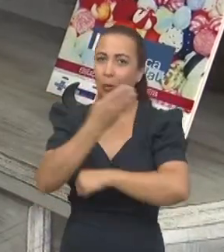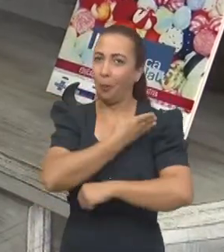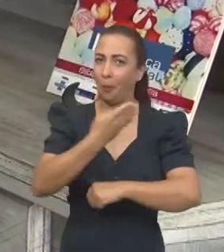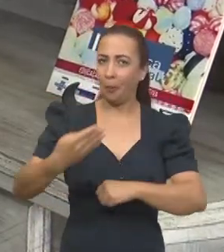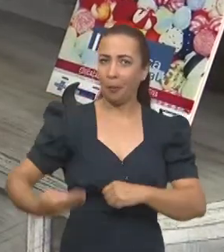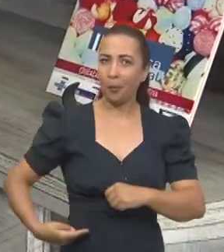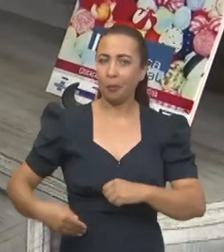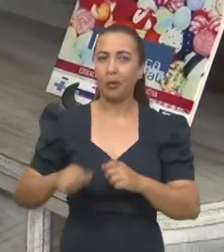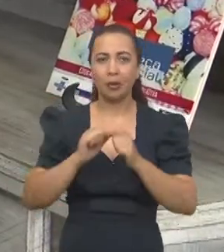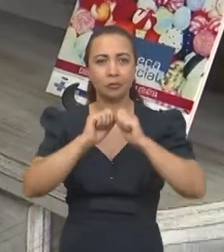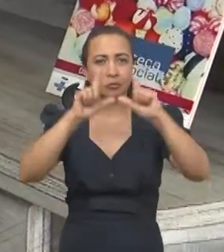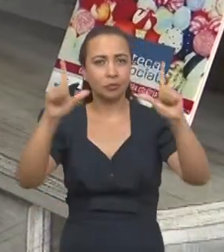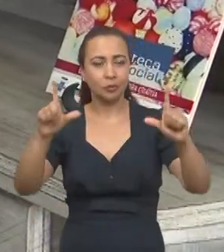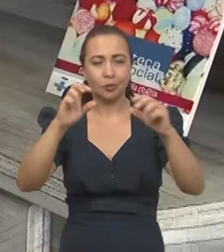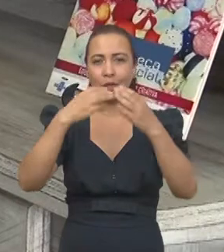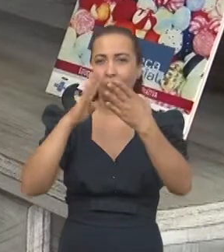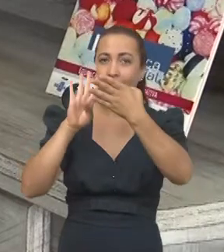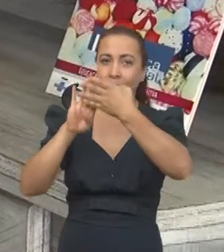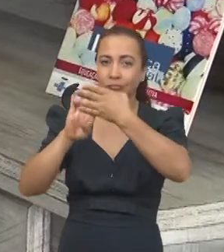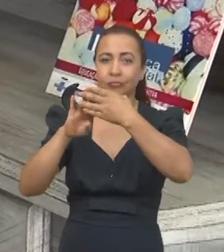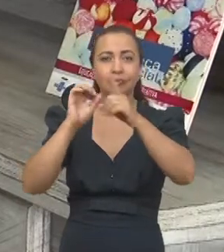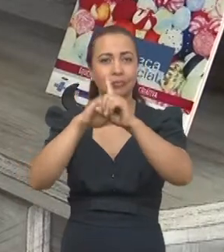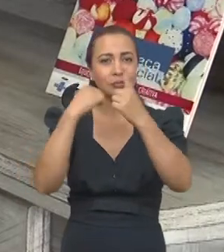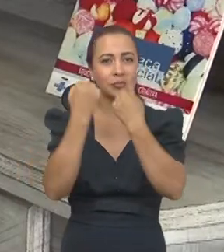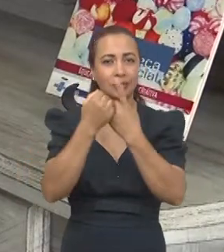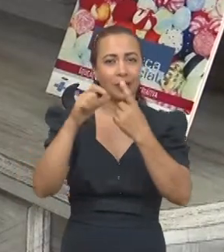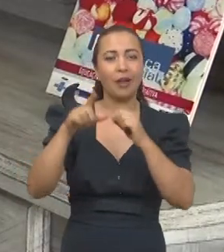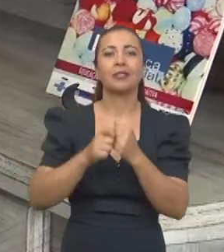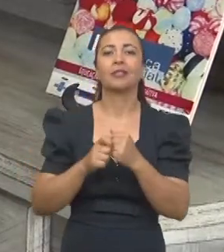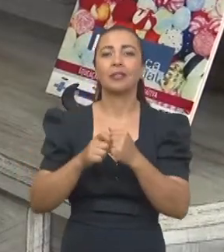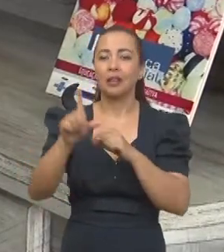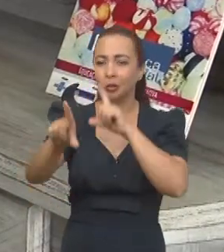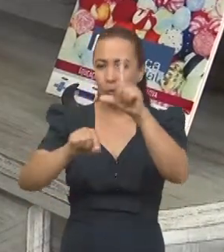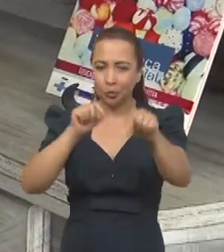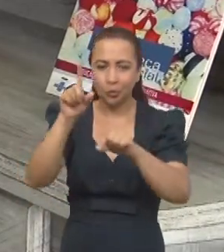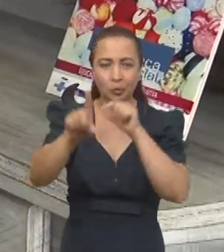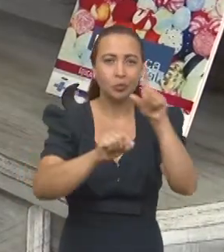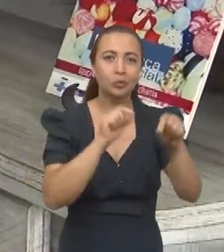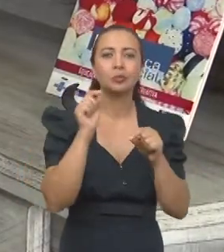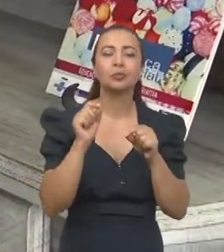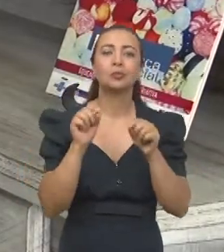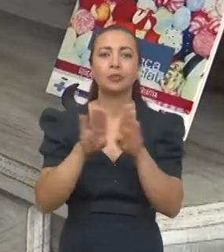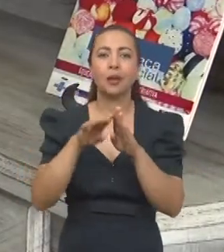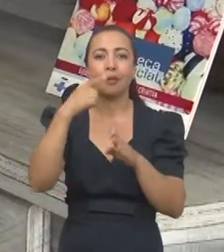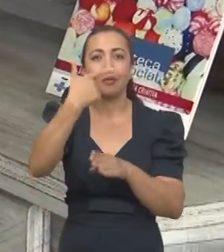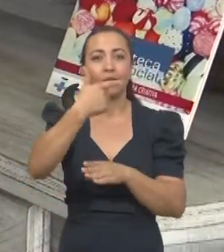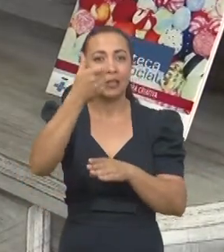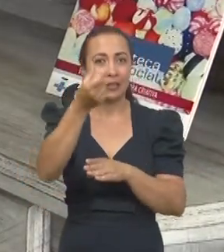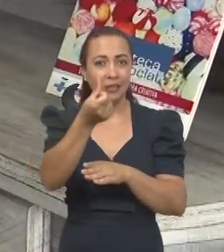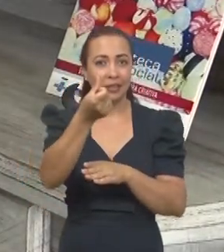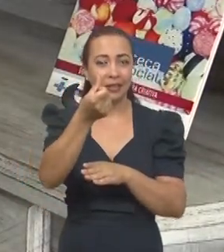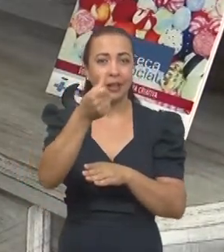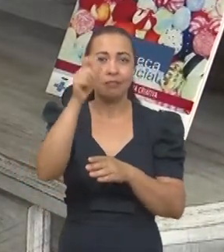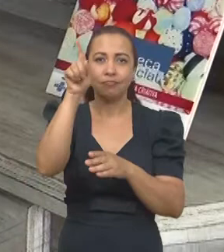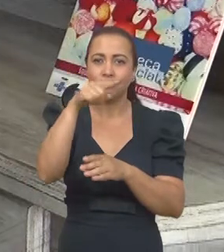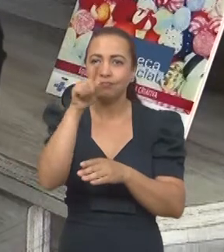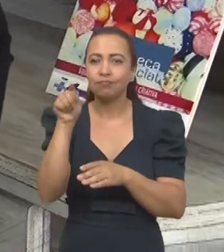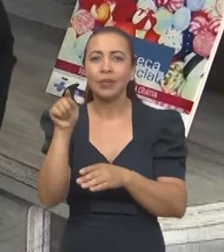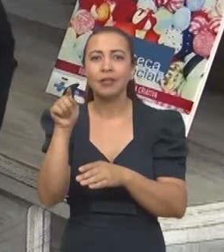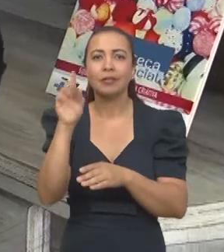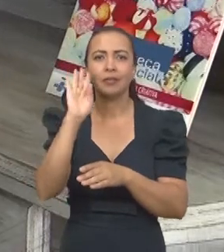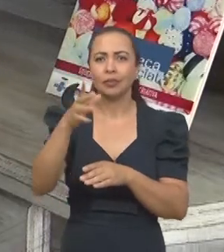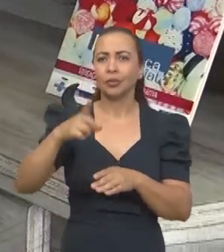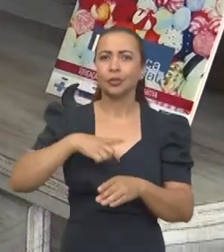público através das redes sociais, uma seleção, e aí foram selecionadas 26 marcas